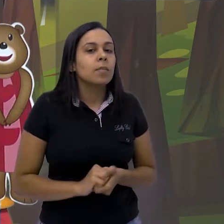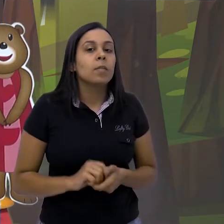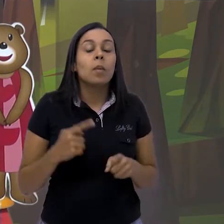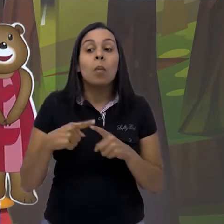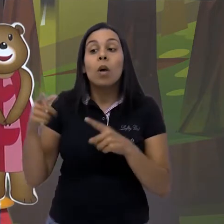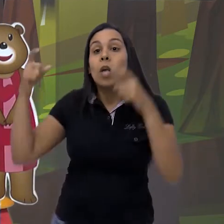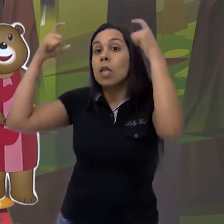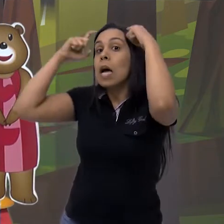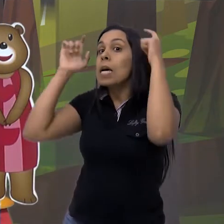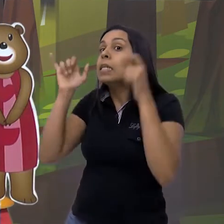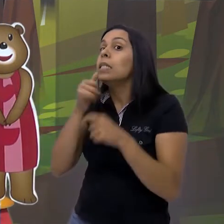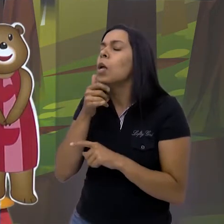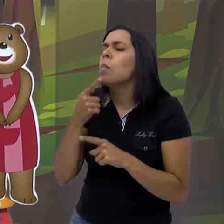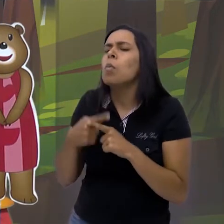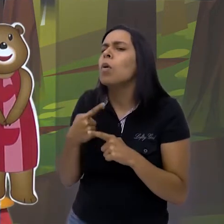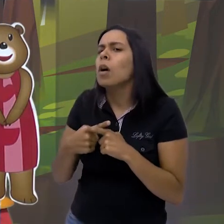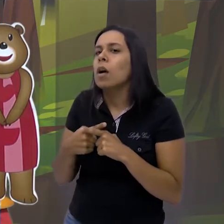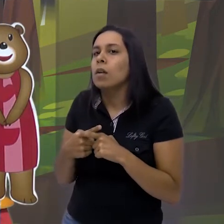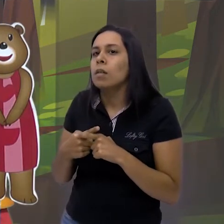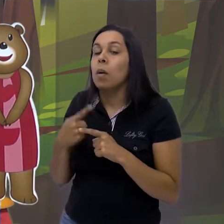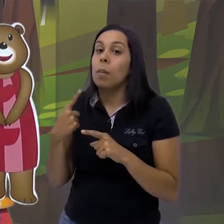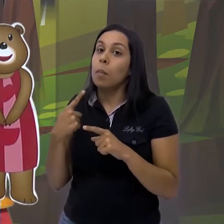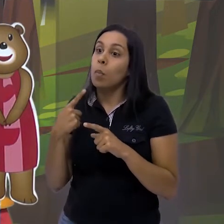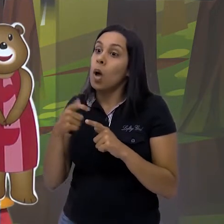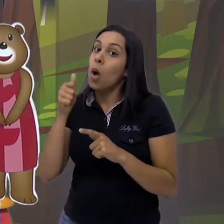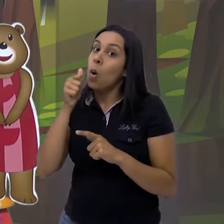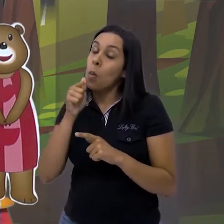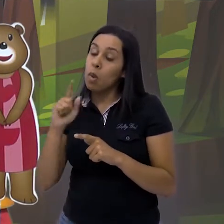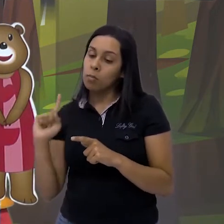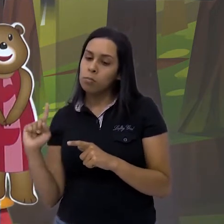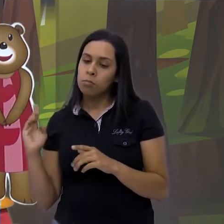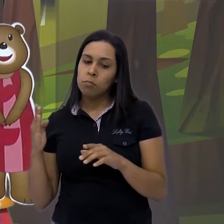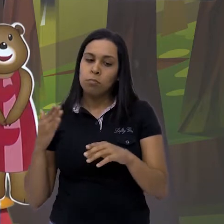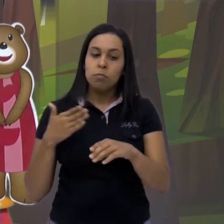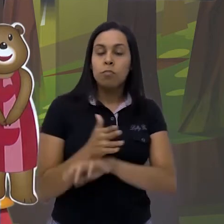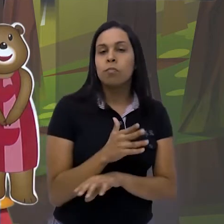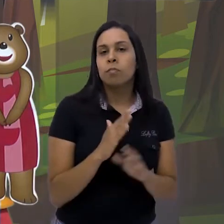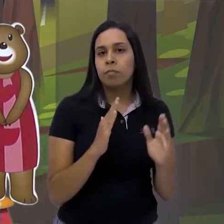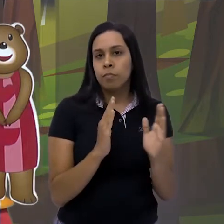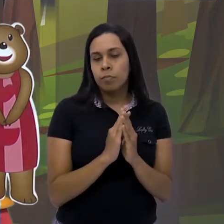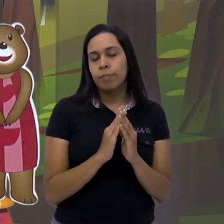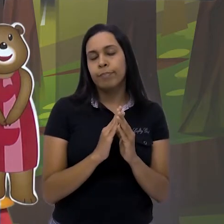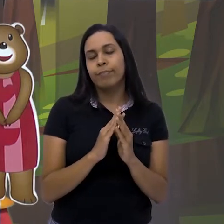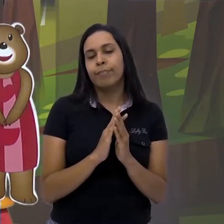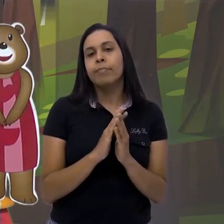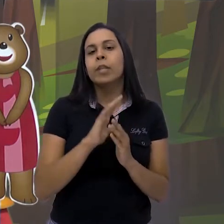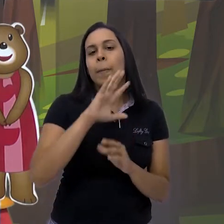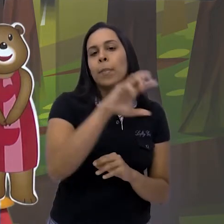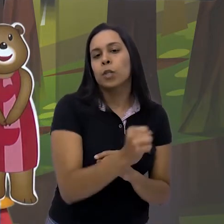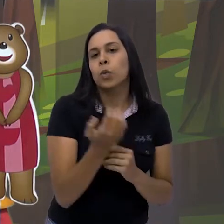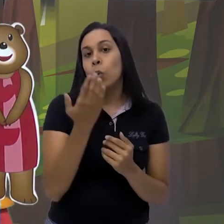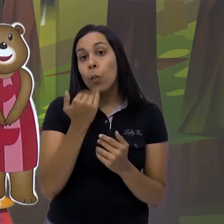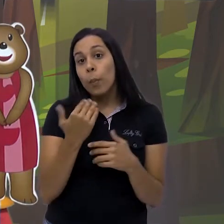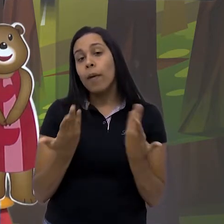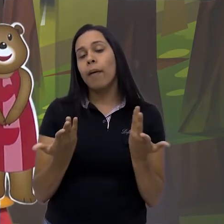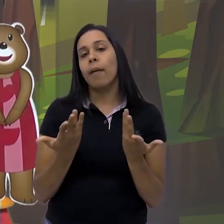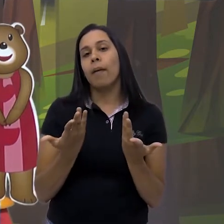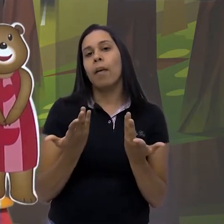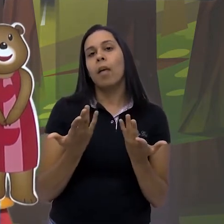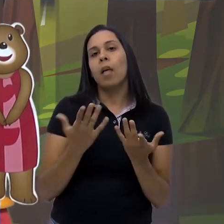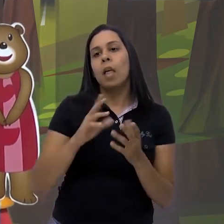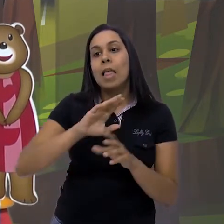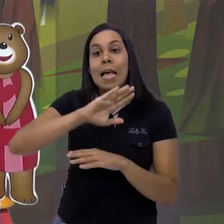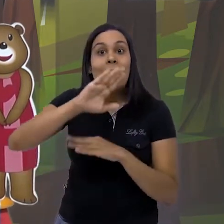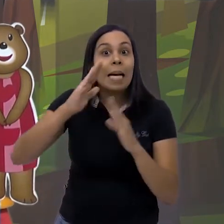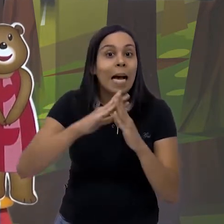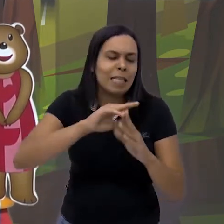tristes? Eles ficaram tristes porque ela entrou sem eles estarem, né? Mexeu no mingau, mexeu na cadeira, mexeu na